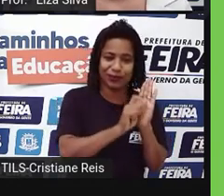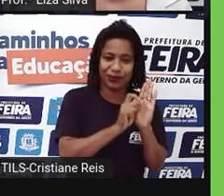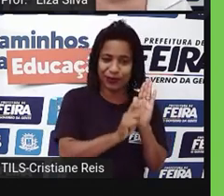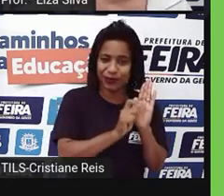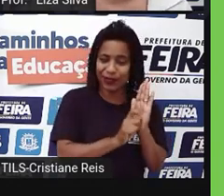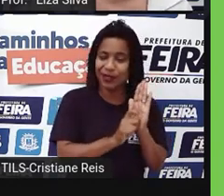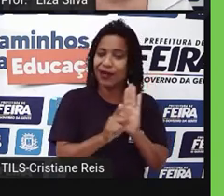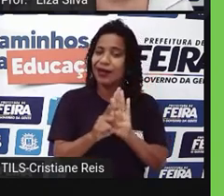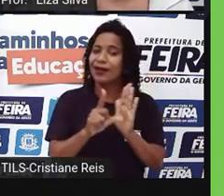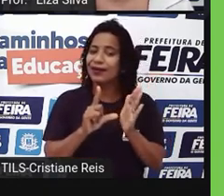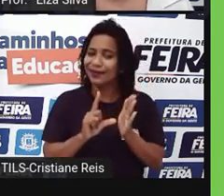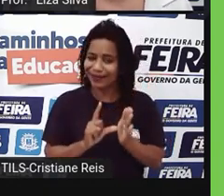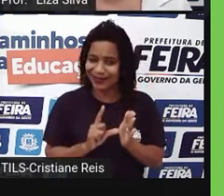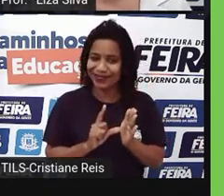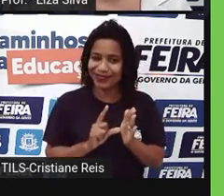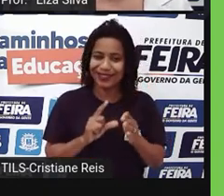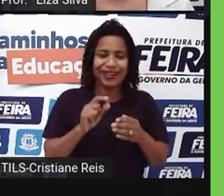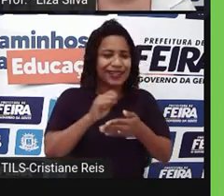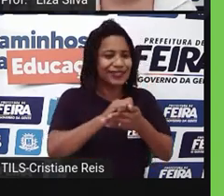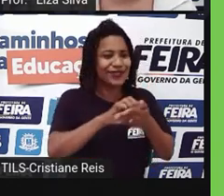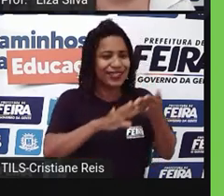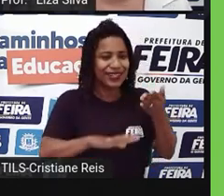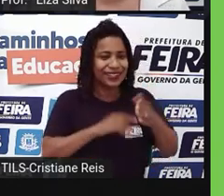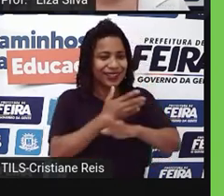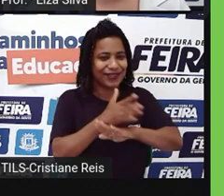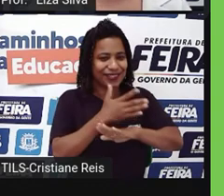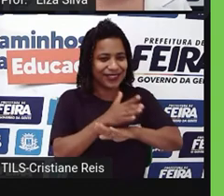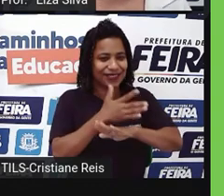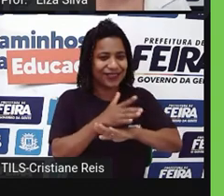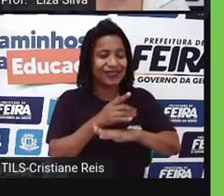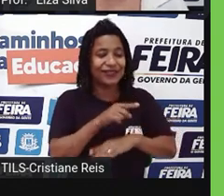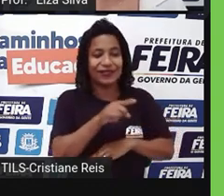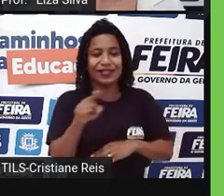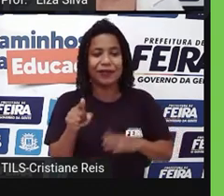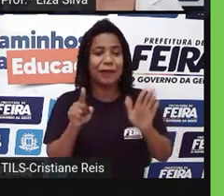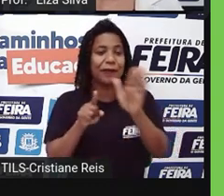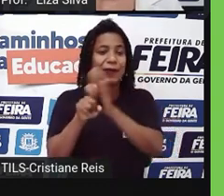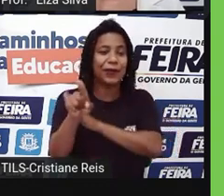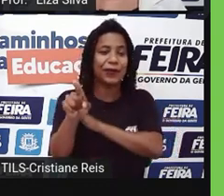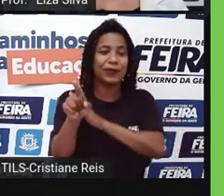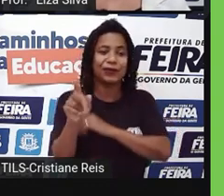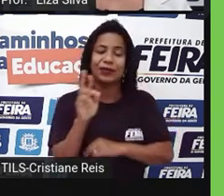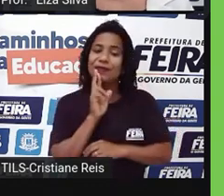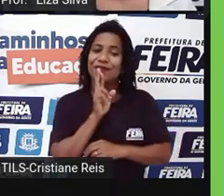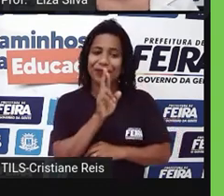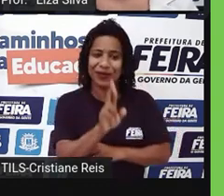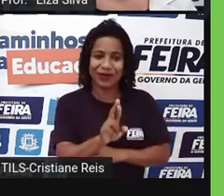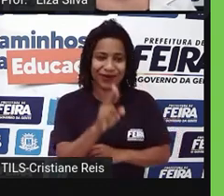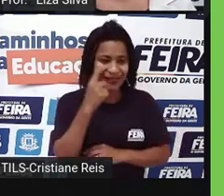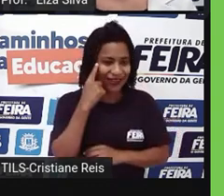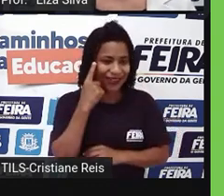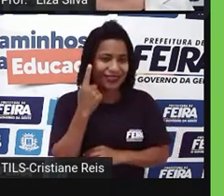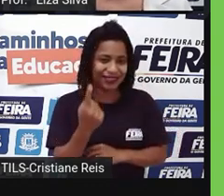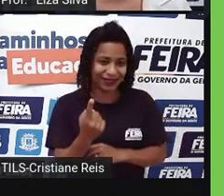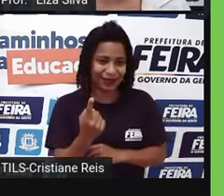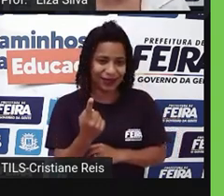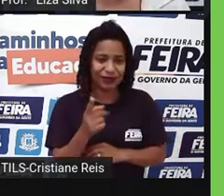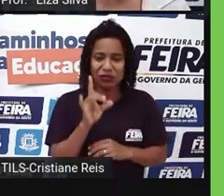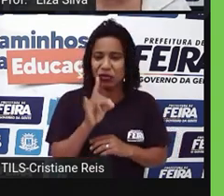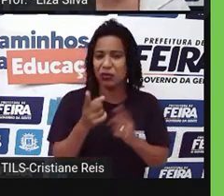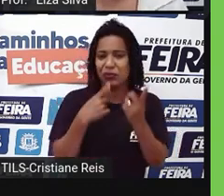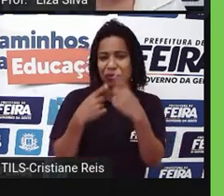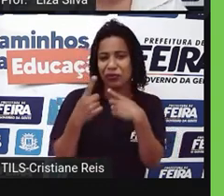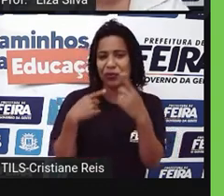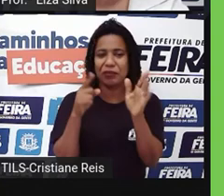anteriormente, eu fiz uma atividade para praticar com vocês perguntas e respostas. Mas a gente sabe que a entrevista, ela não é assim